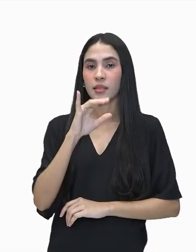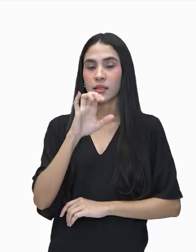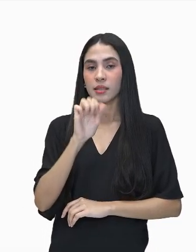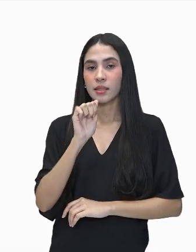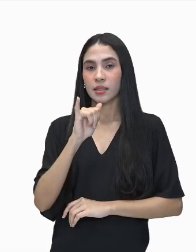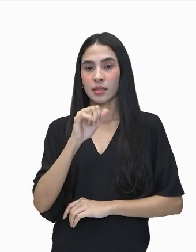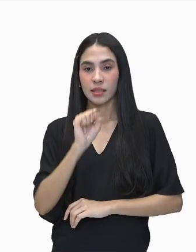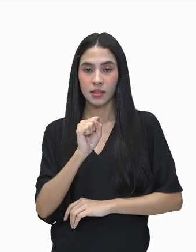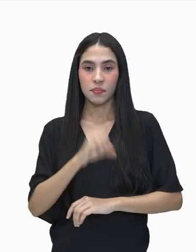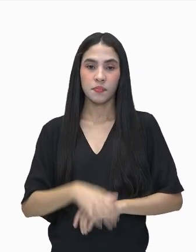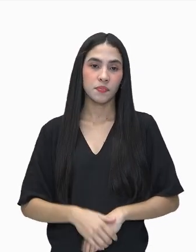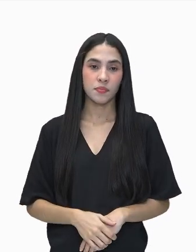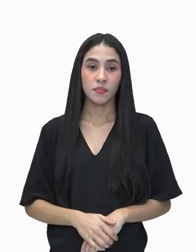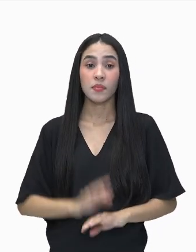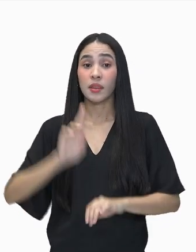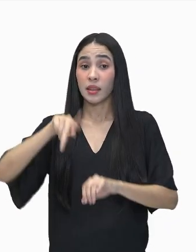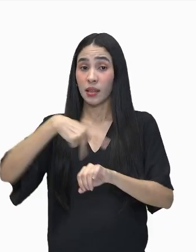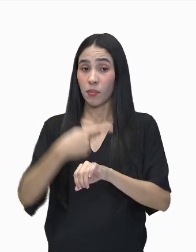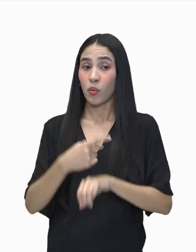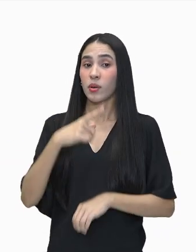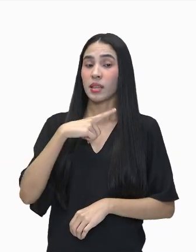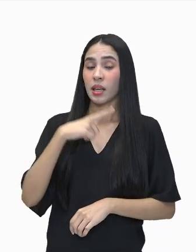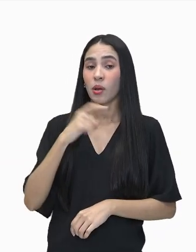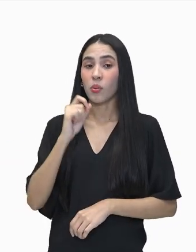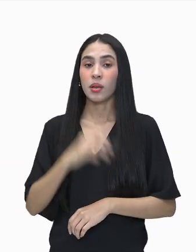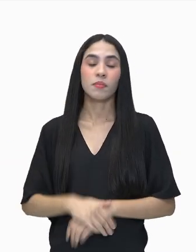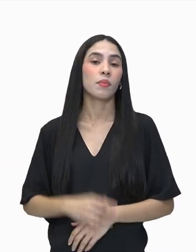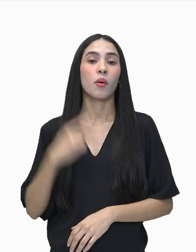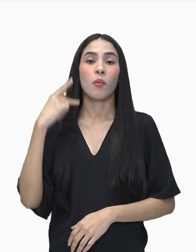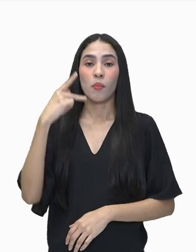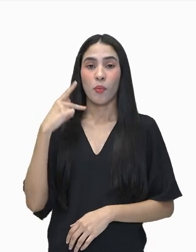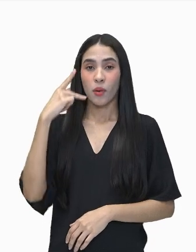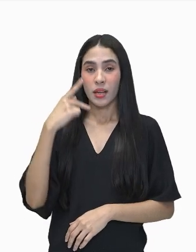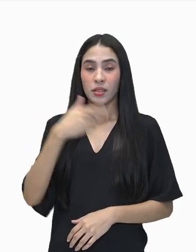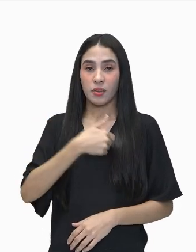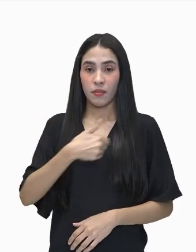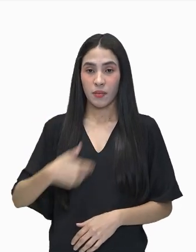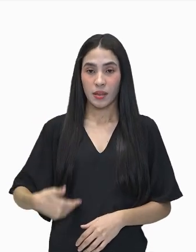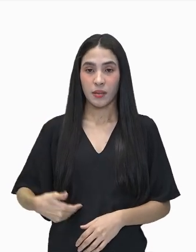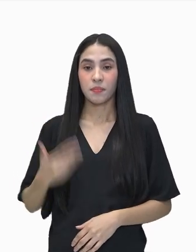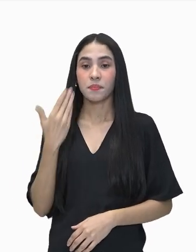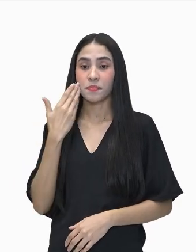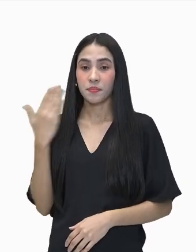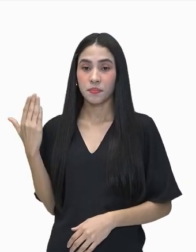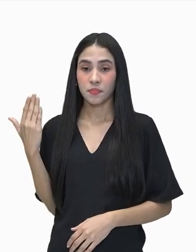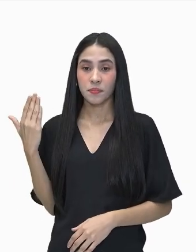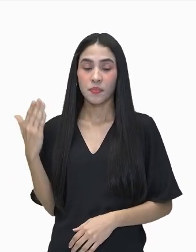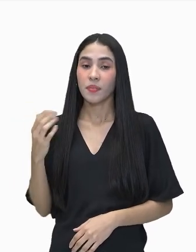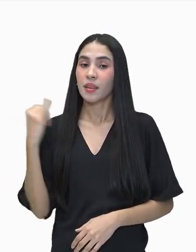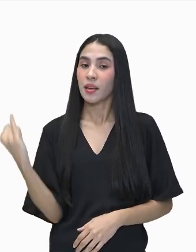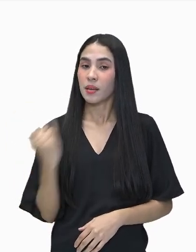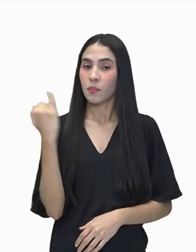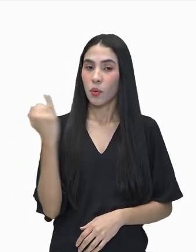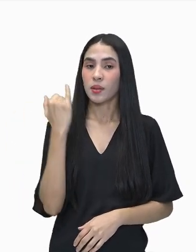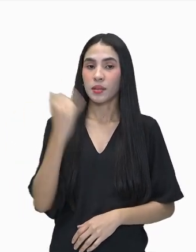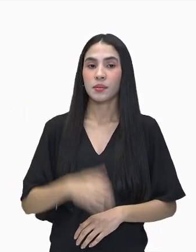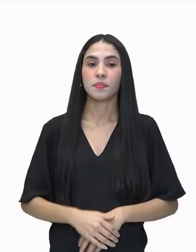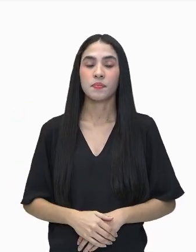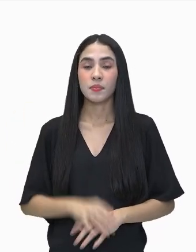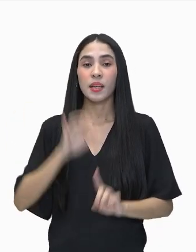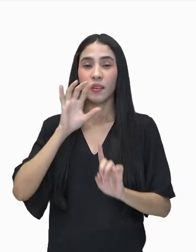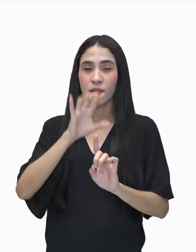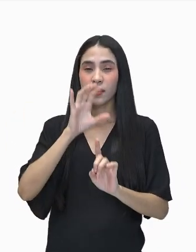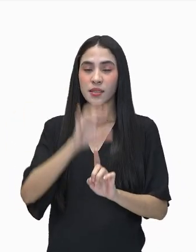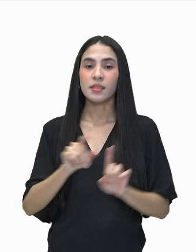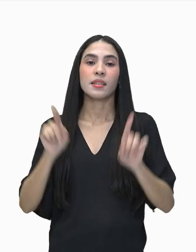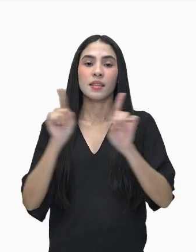Depois da mão de obra, nós temos também um item muito importante que influencia